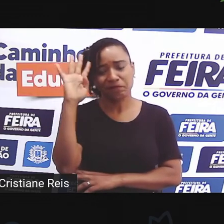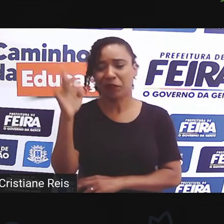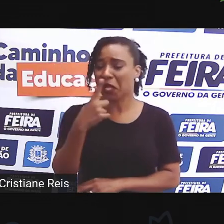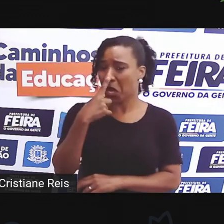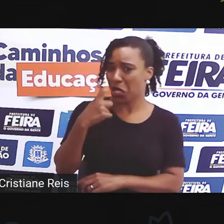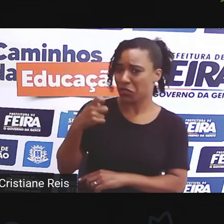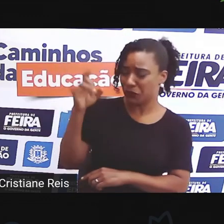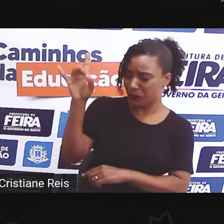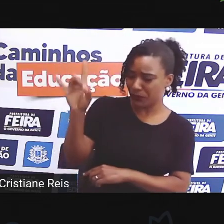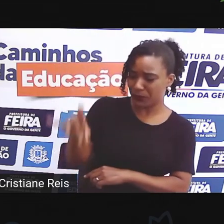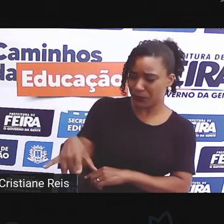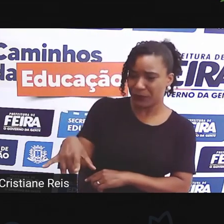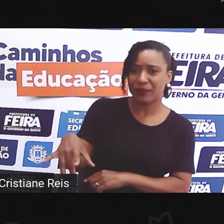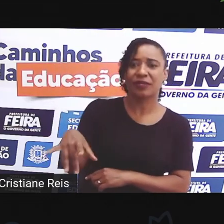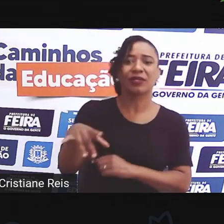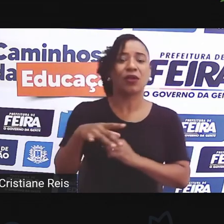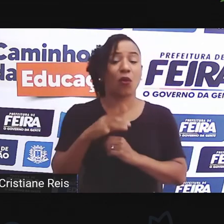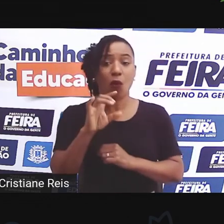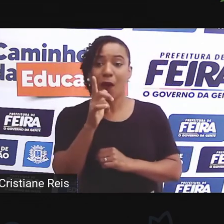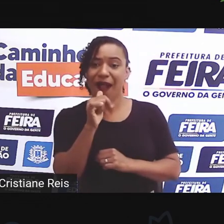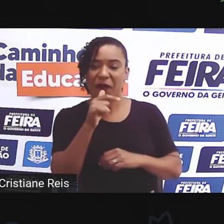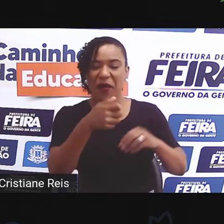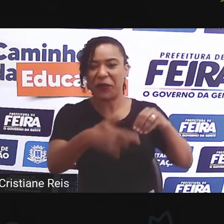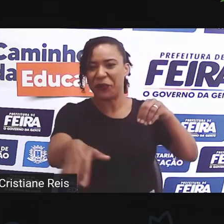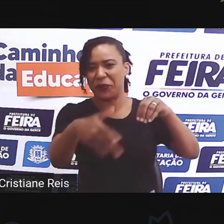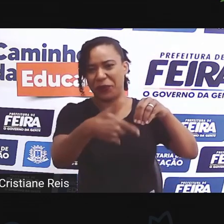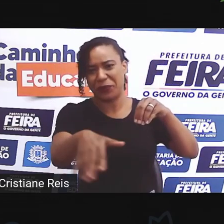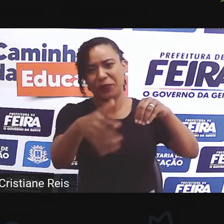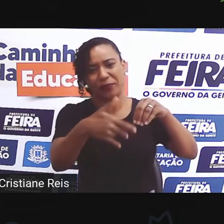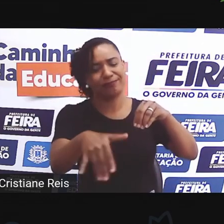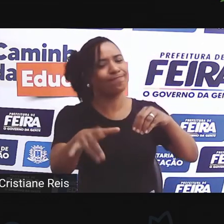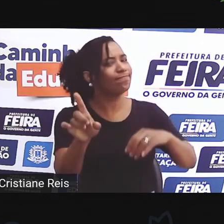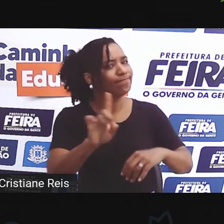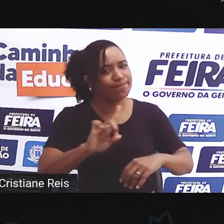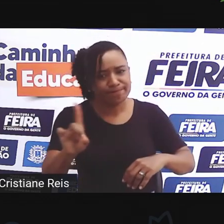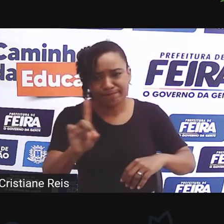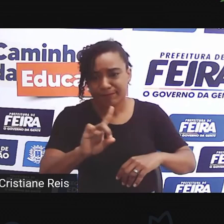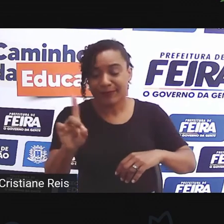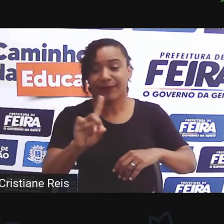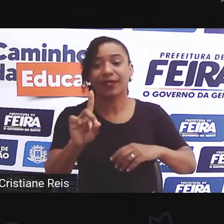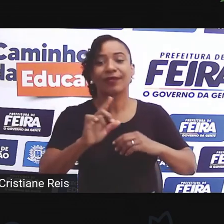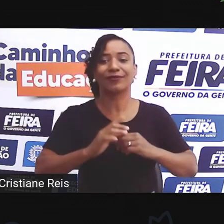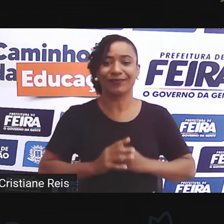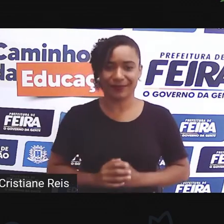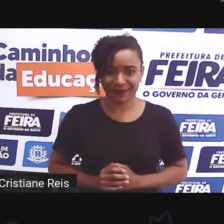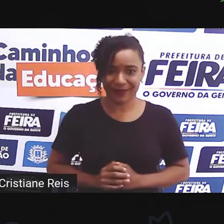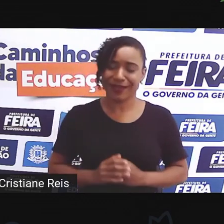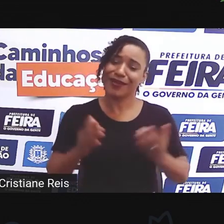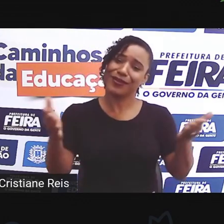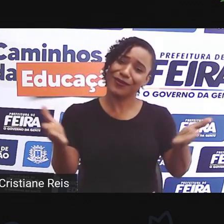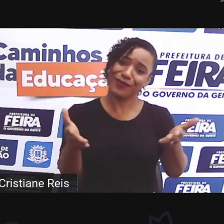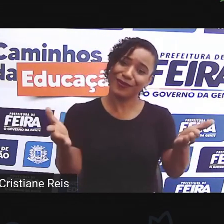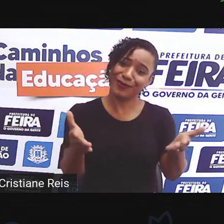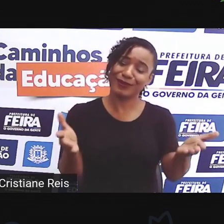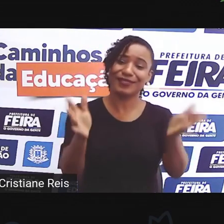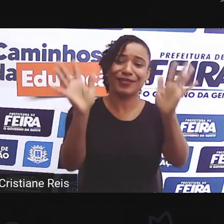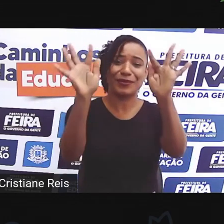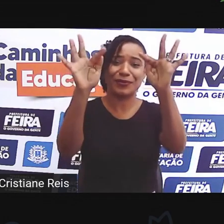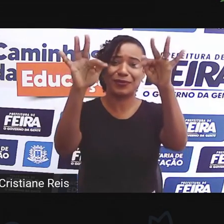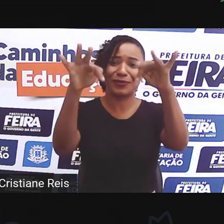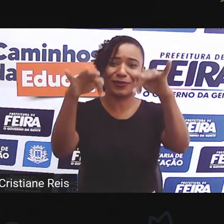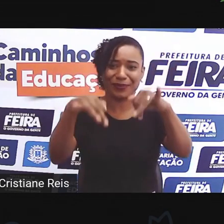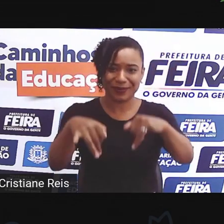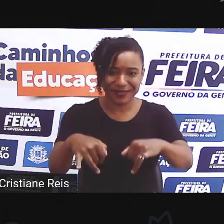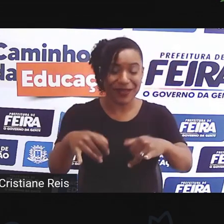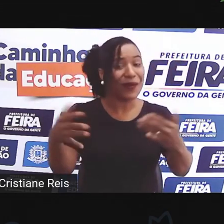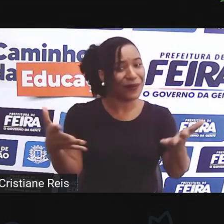Antes de desperdiçar a água E é com essa mensagem Que a gente termina a nossa aula Aprendemos